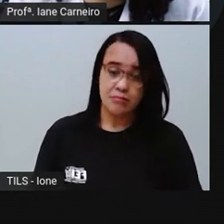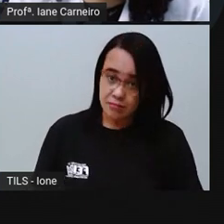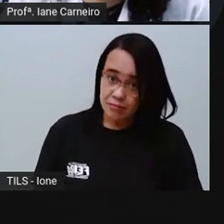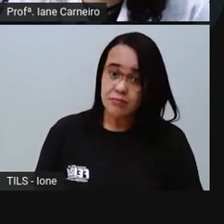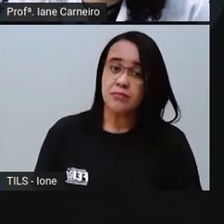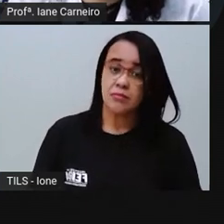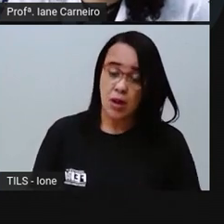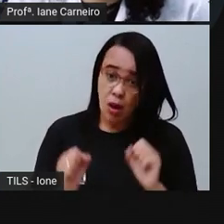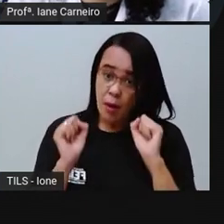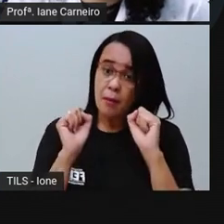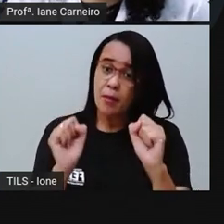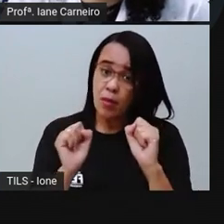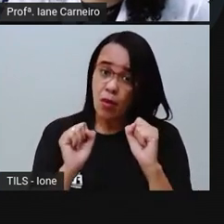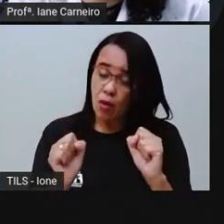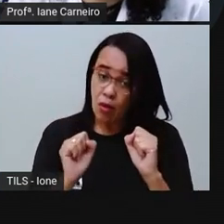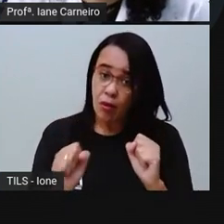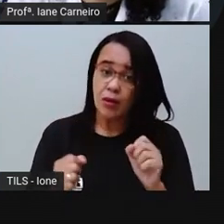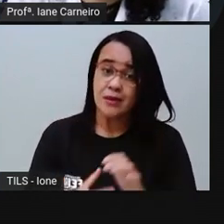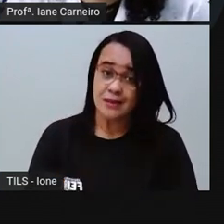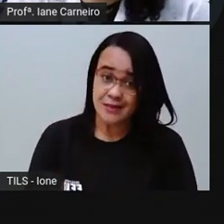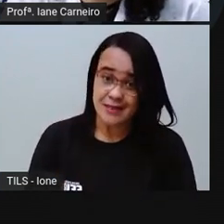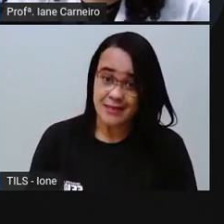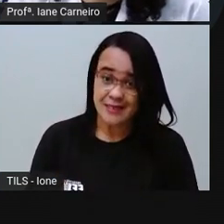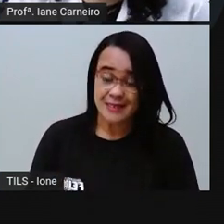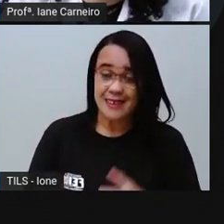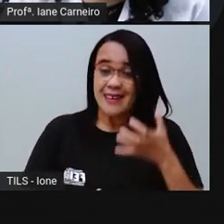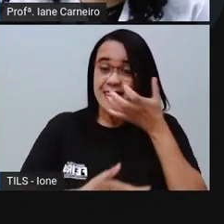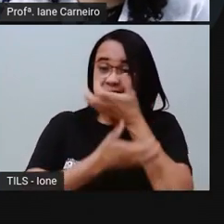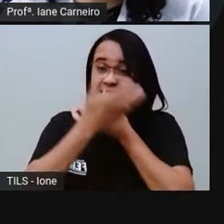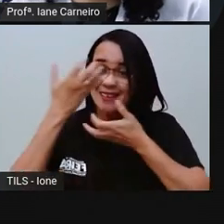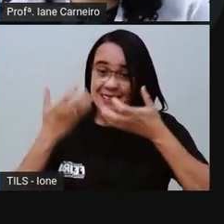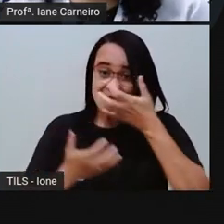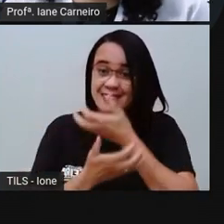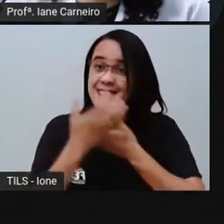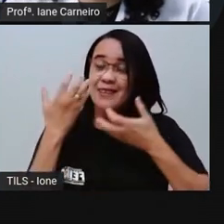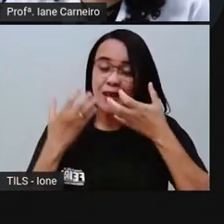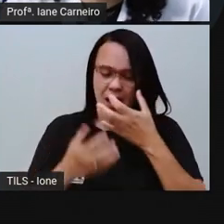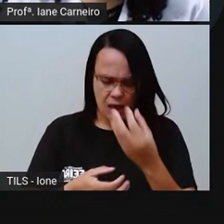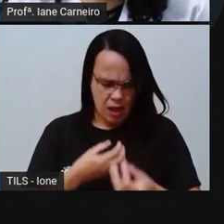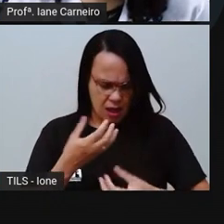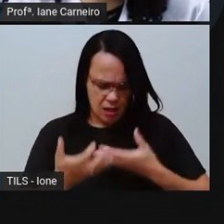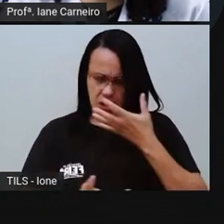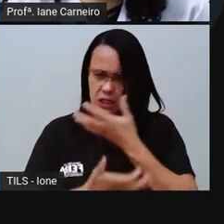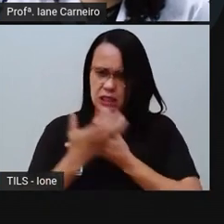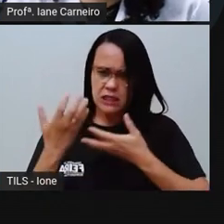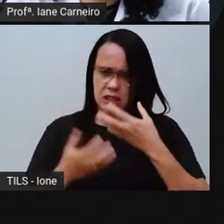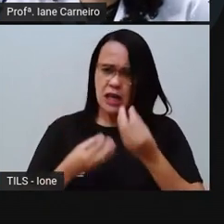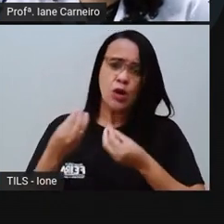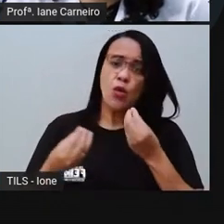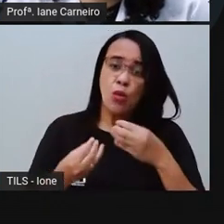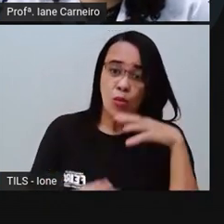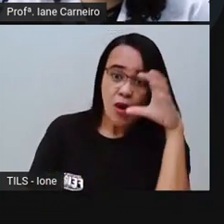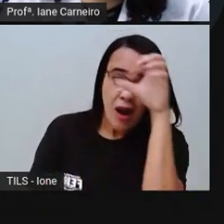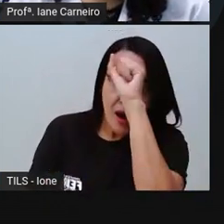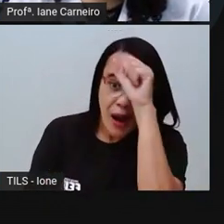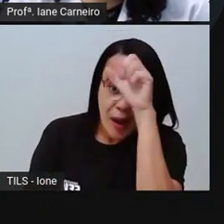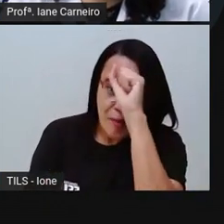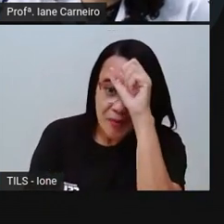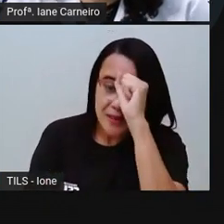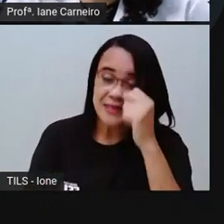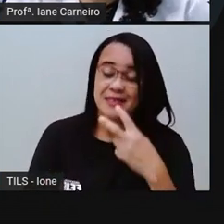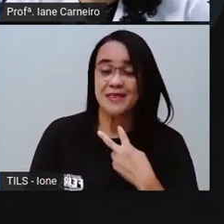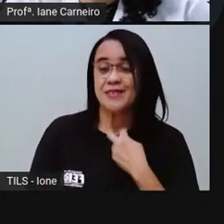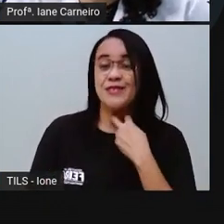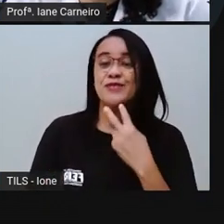Olha, dona Centopeia, cantar a gente aprende. Tem gente que sabe educar a voz e